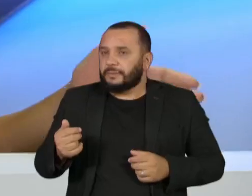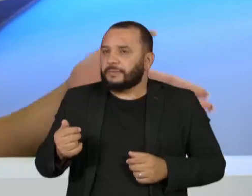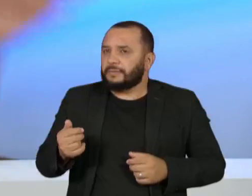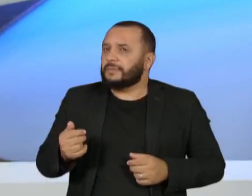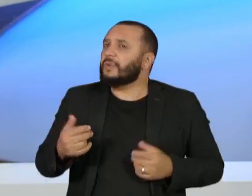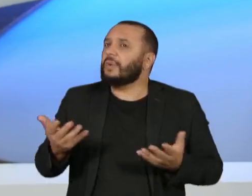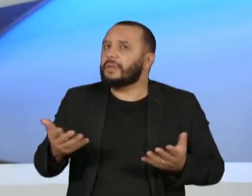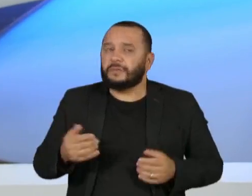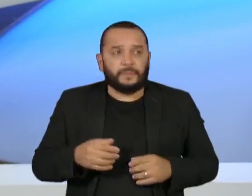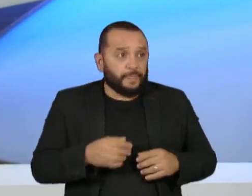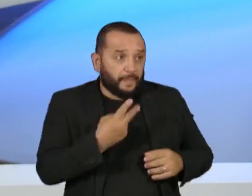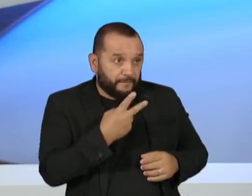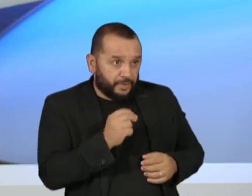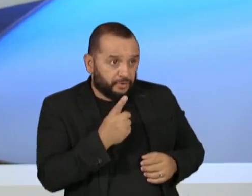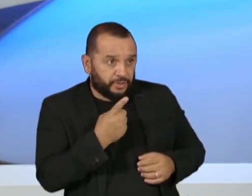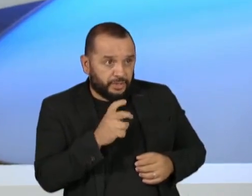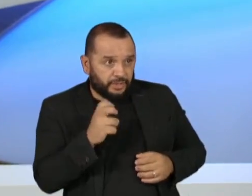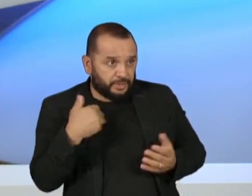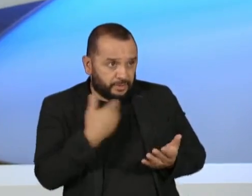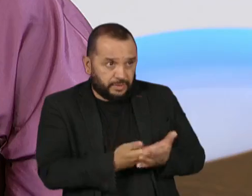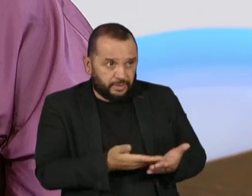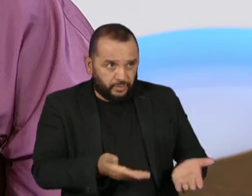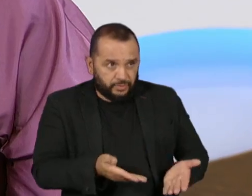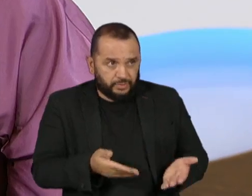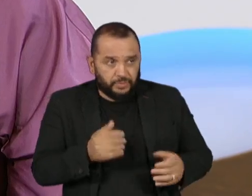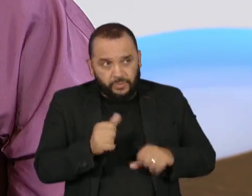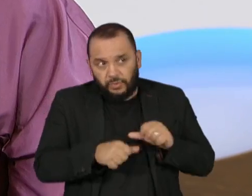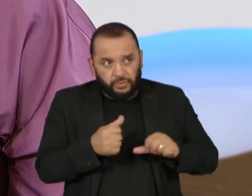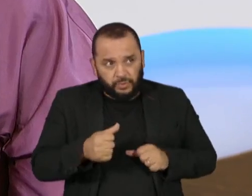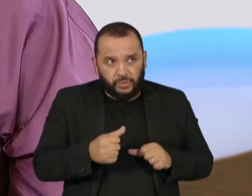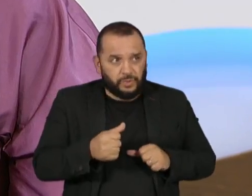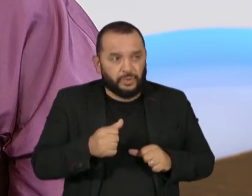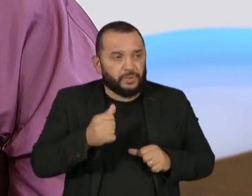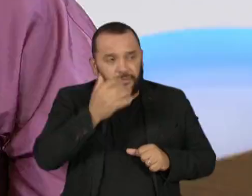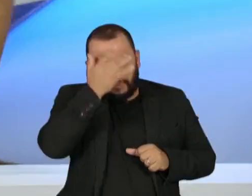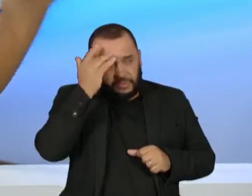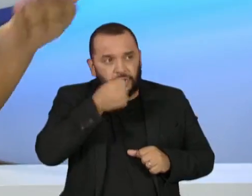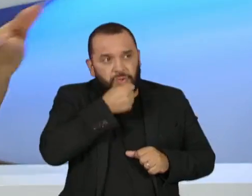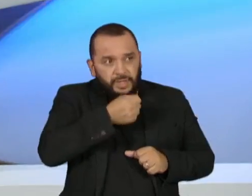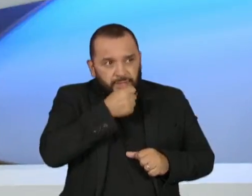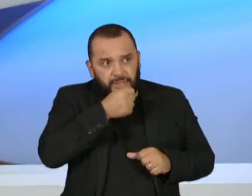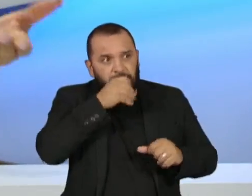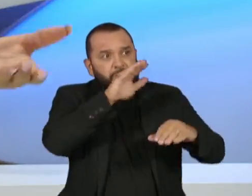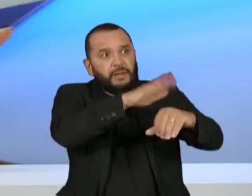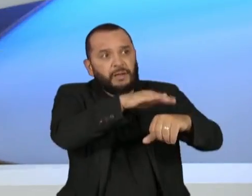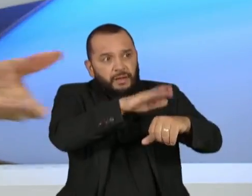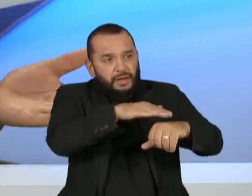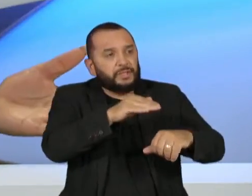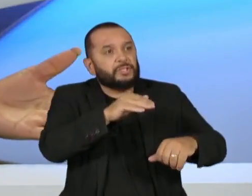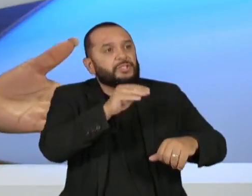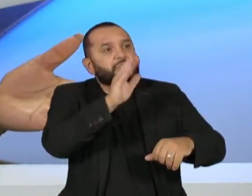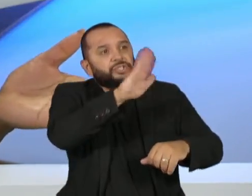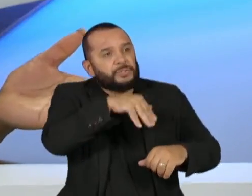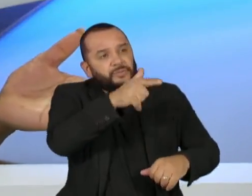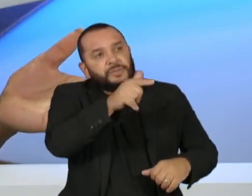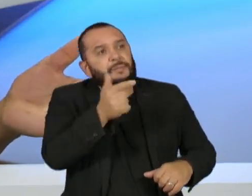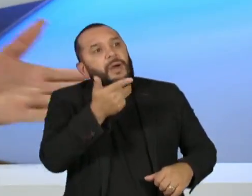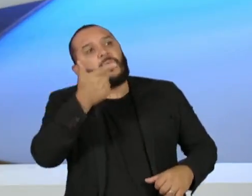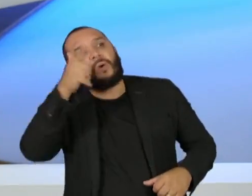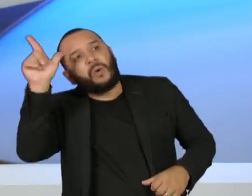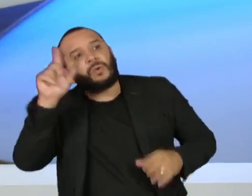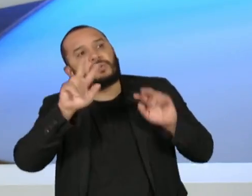Desde 2015 para cá. A abordagem jornalística e esse fetiche, você sente que